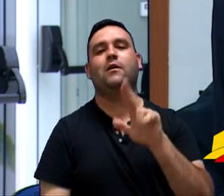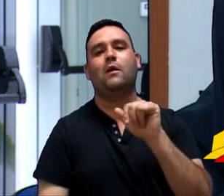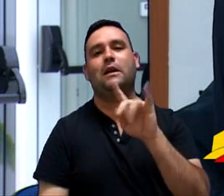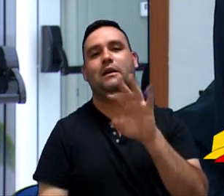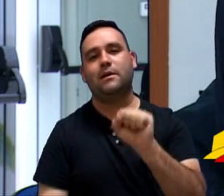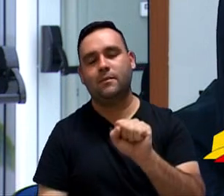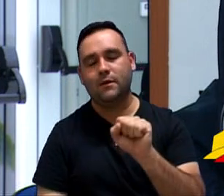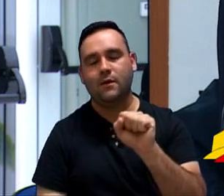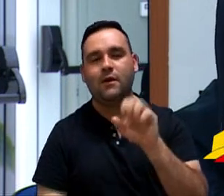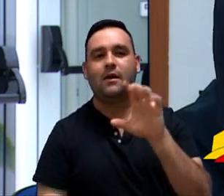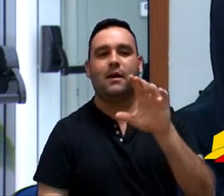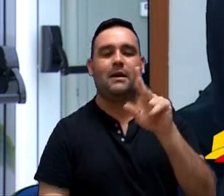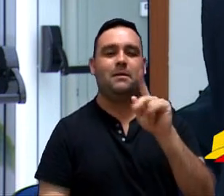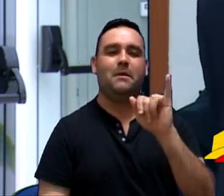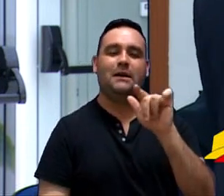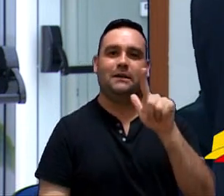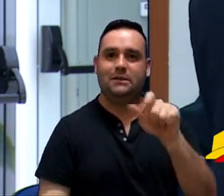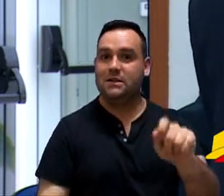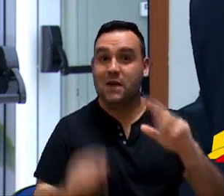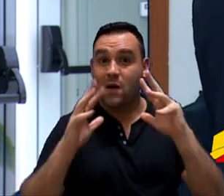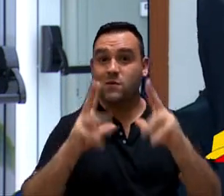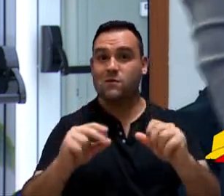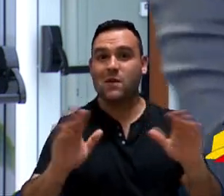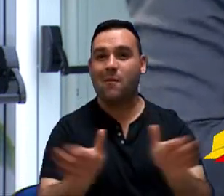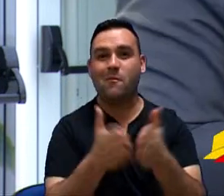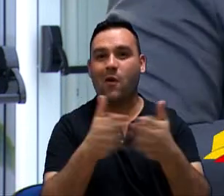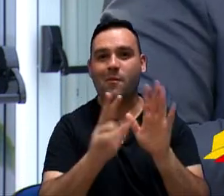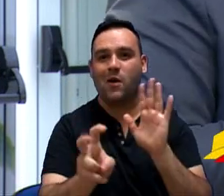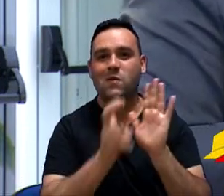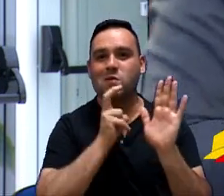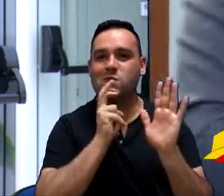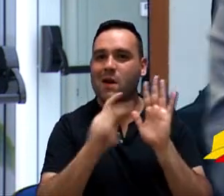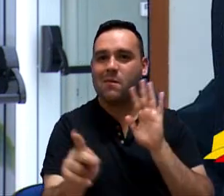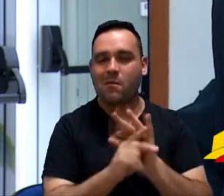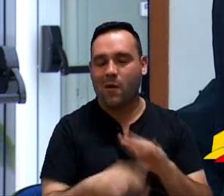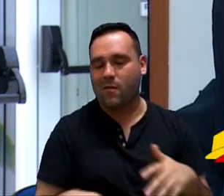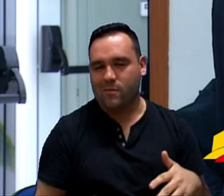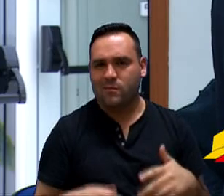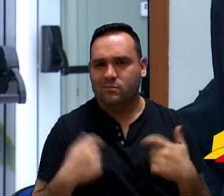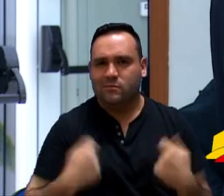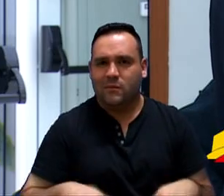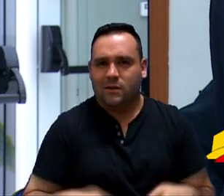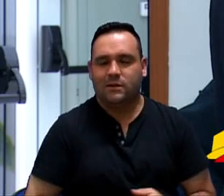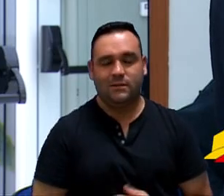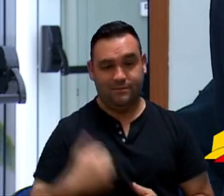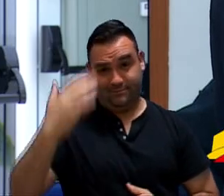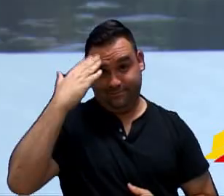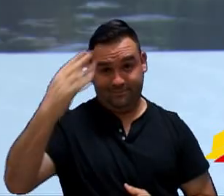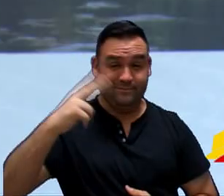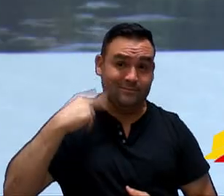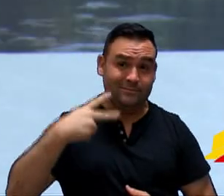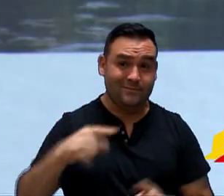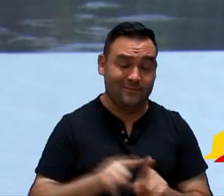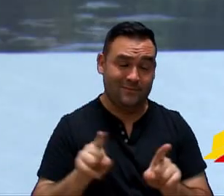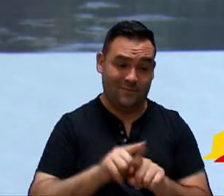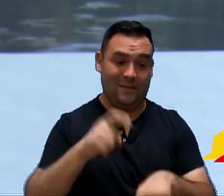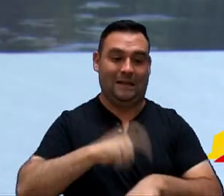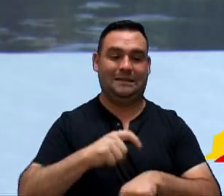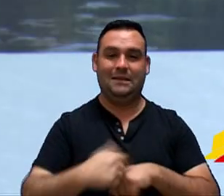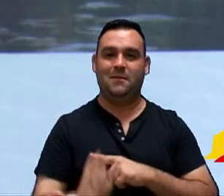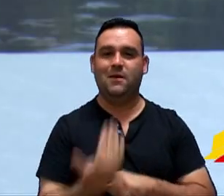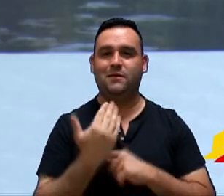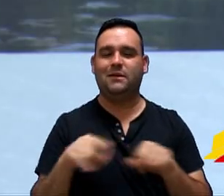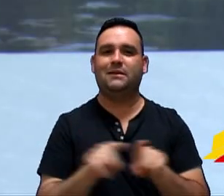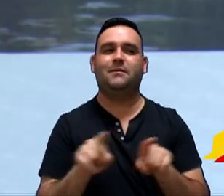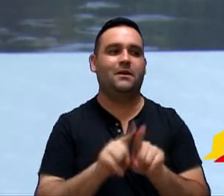Ipatinga e para todos residencial da pessoa pobre de Sorocaba, Silvano. Obrigado, vereador, obrigado por ter cedido o tempo.